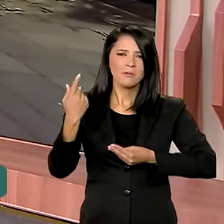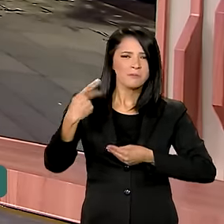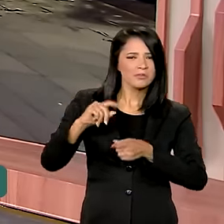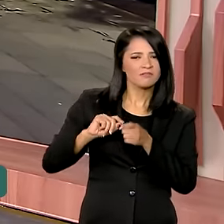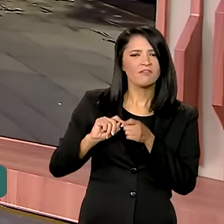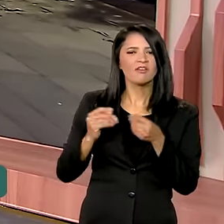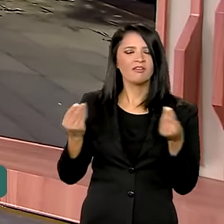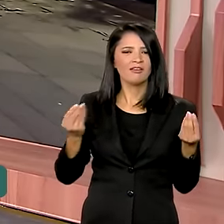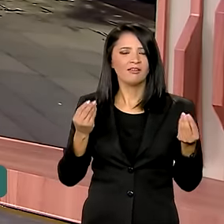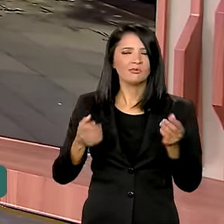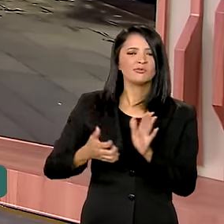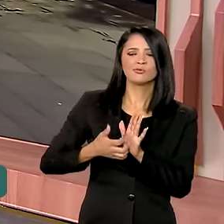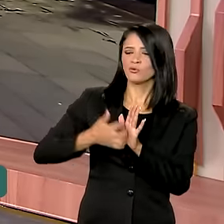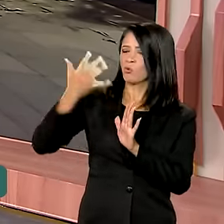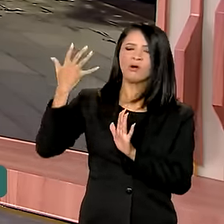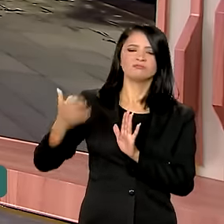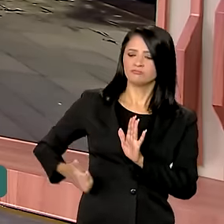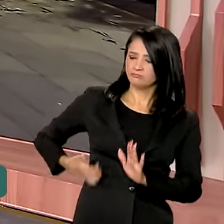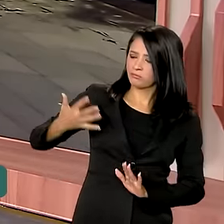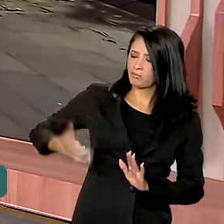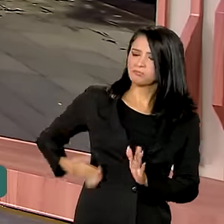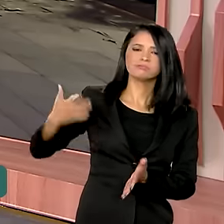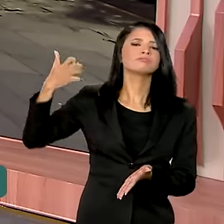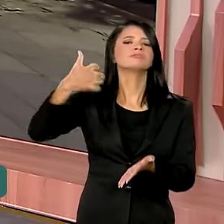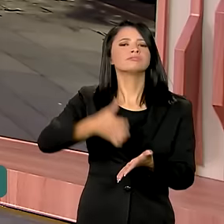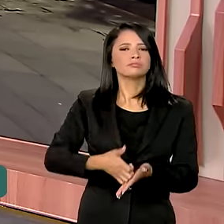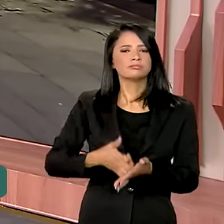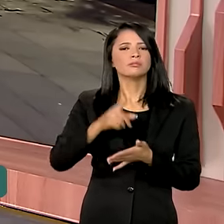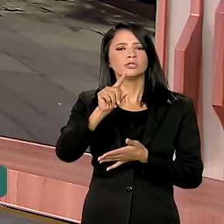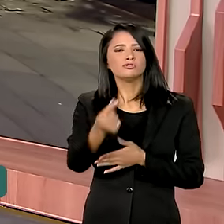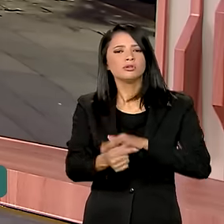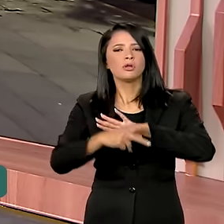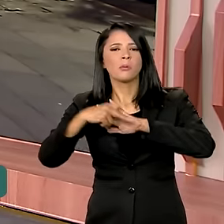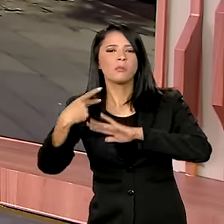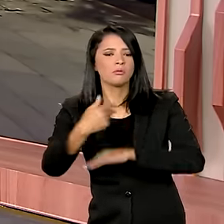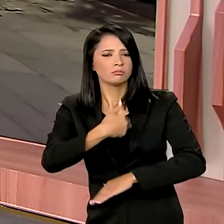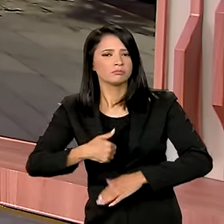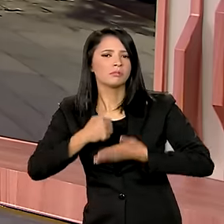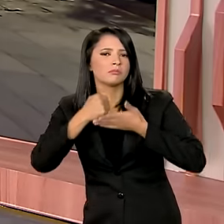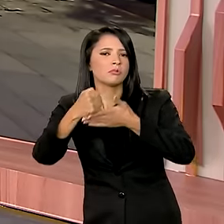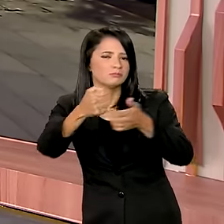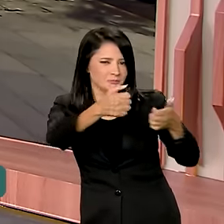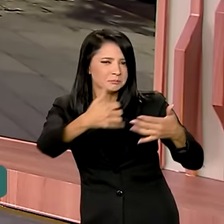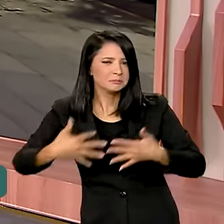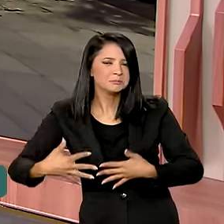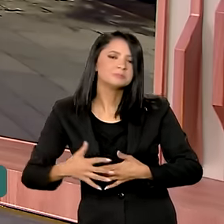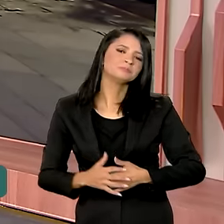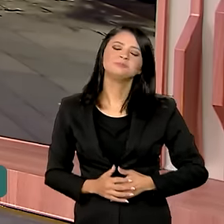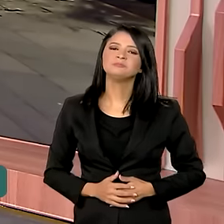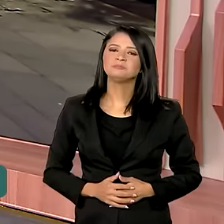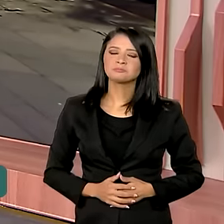sendo feitos, quanto está sendo gasto aí todo esse recurso do governo de apoio, né? Explica para a gente.